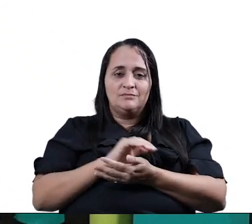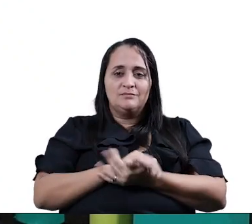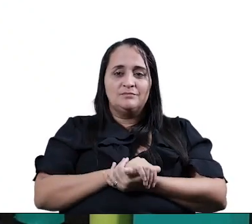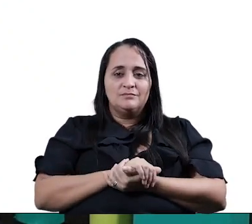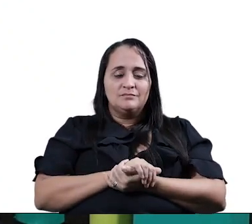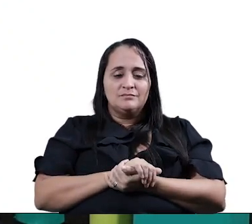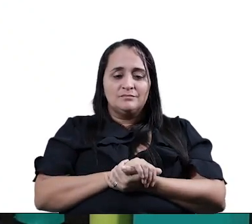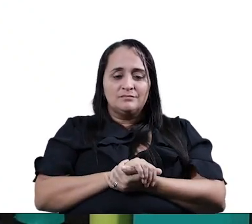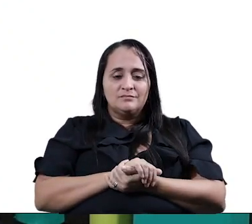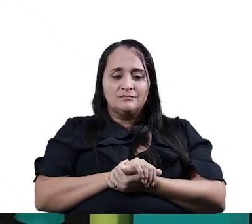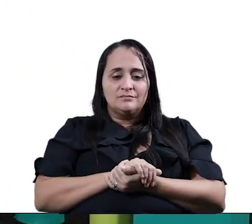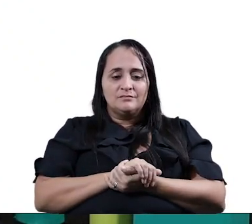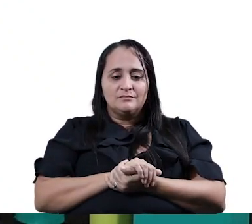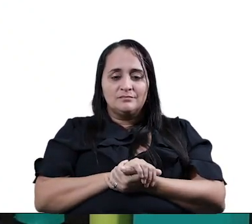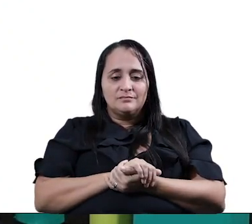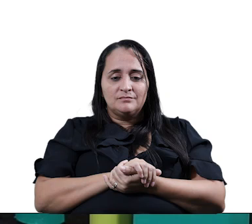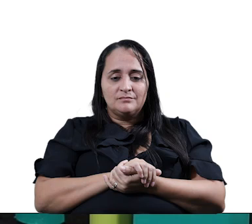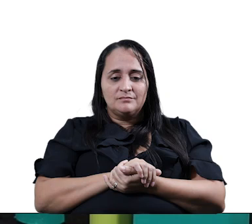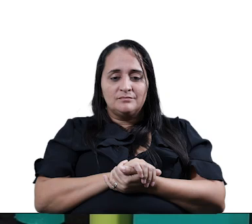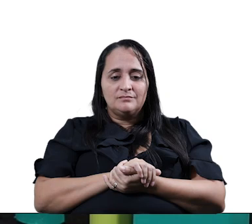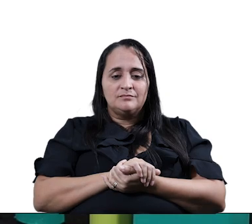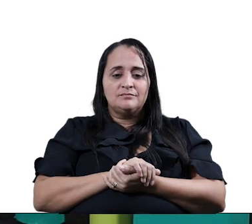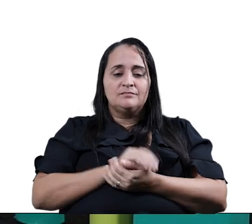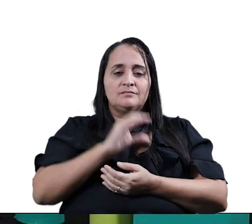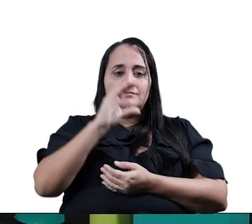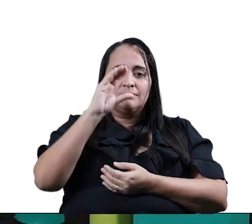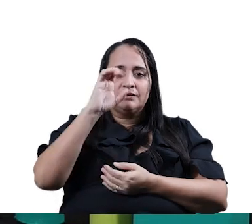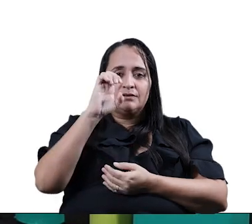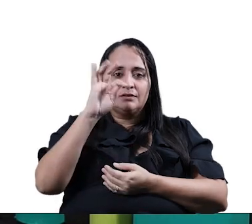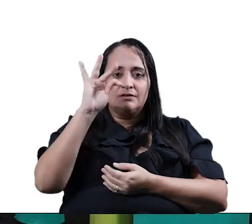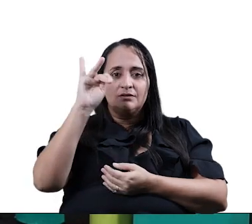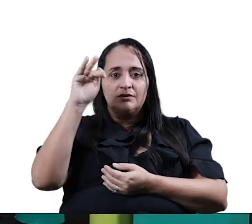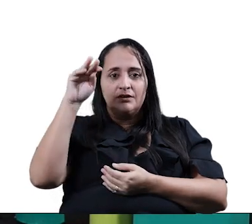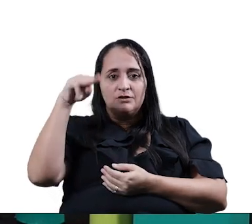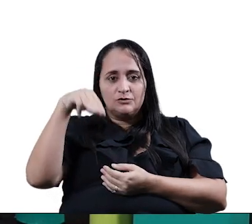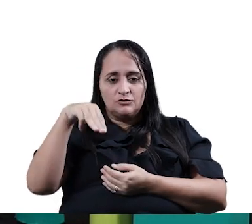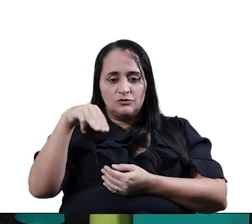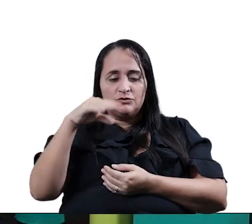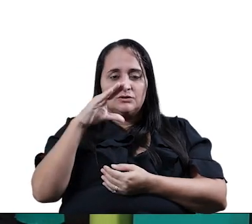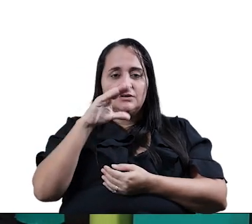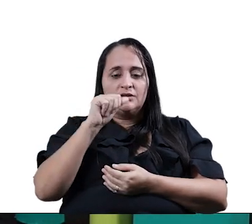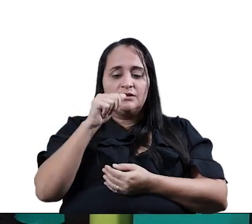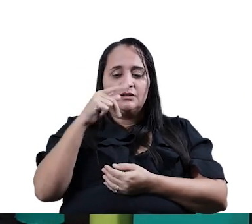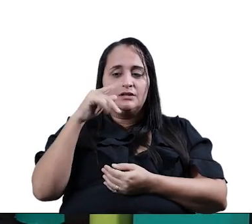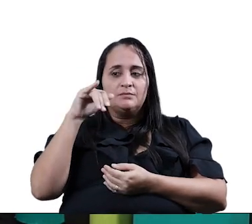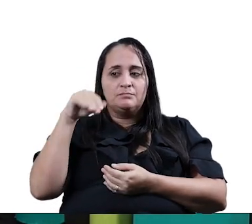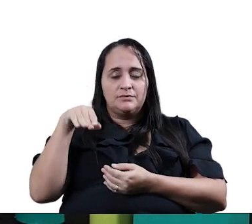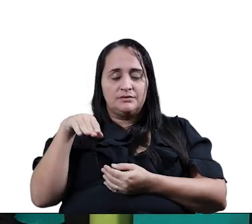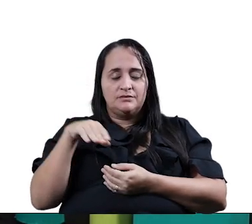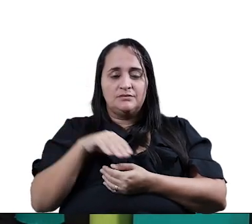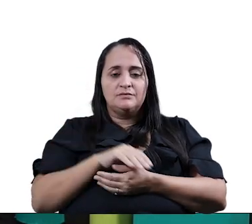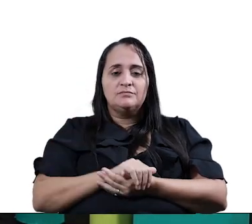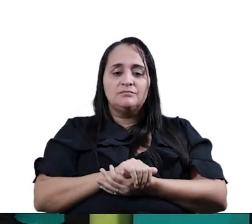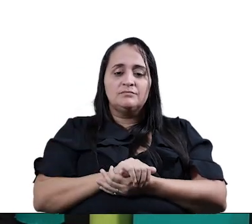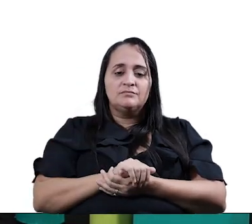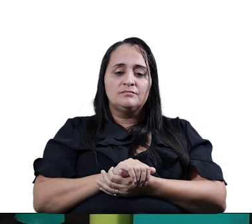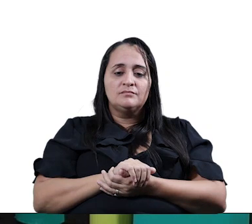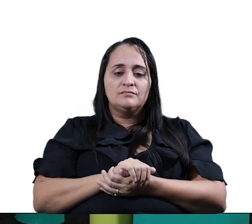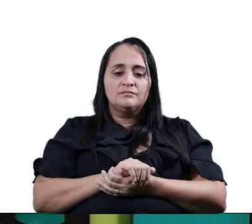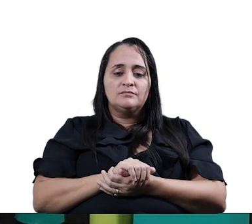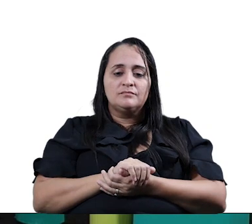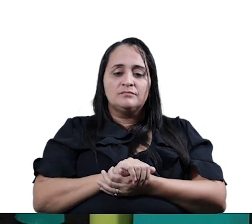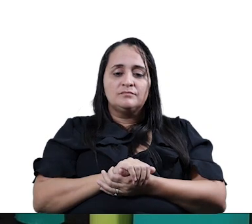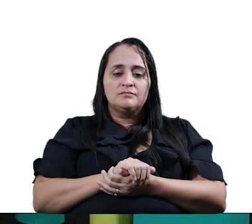Cetim Capim A segunda sílaba Da